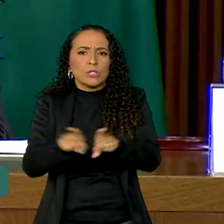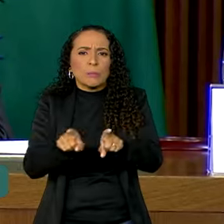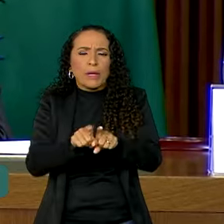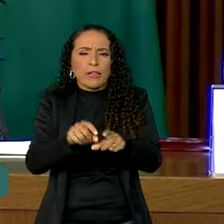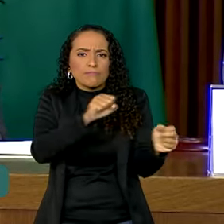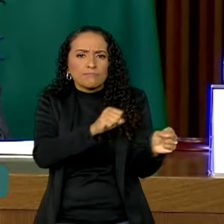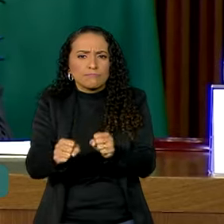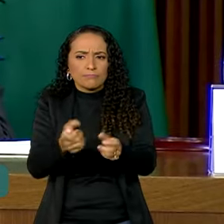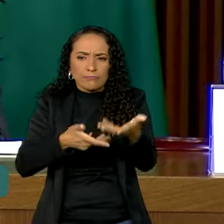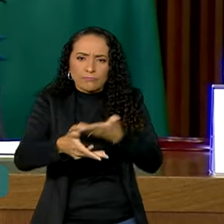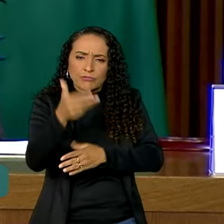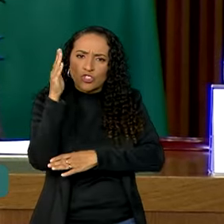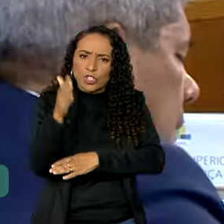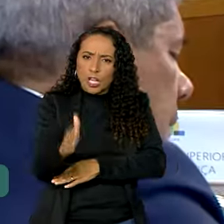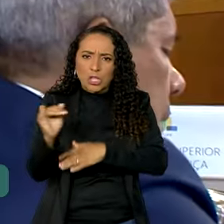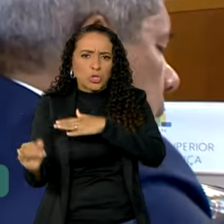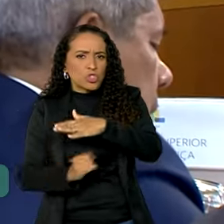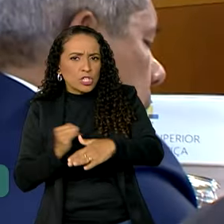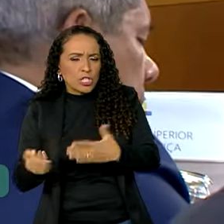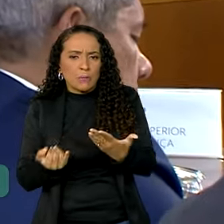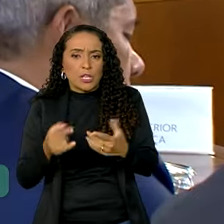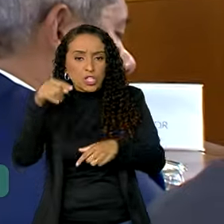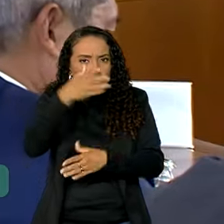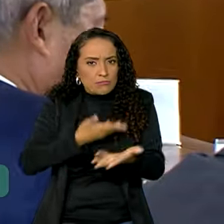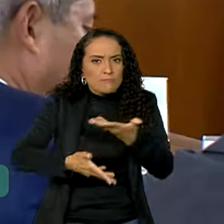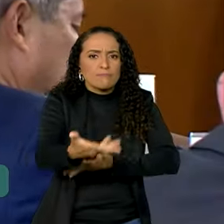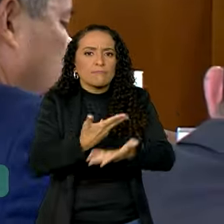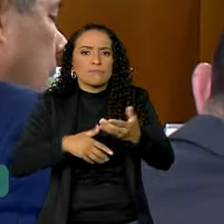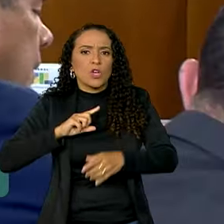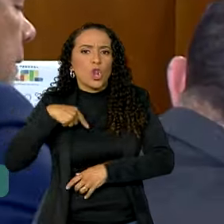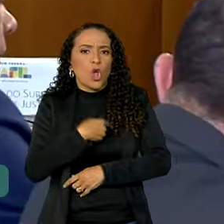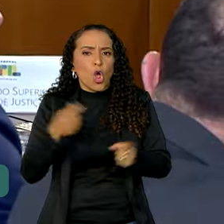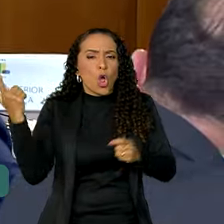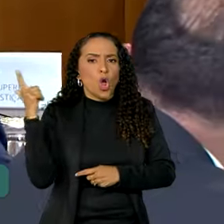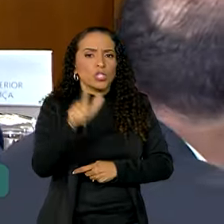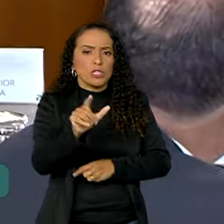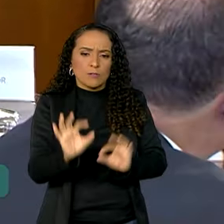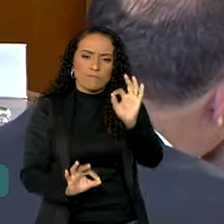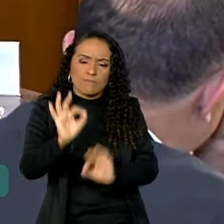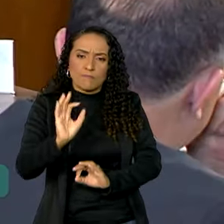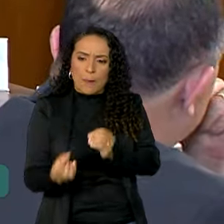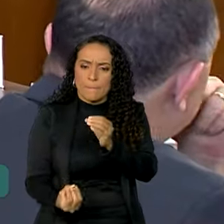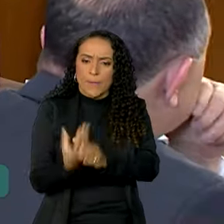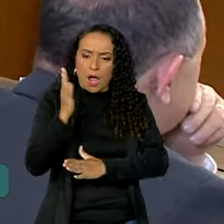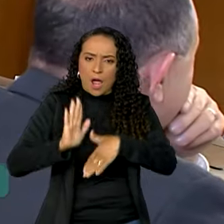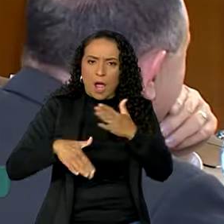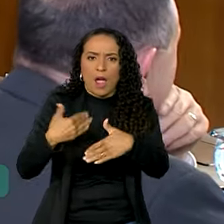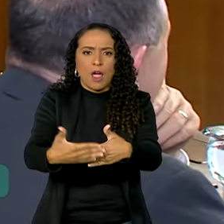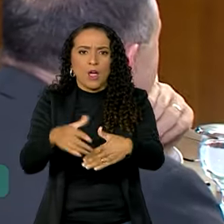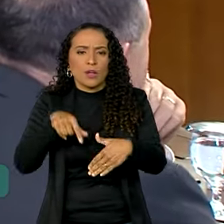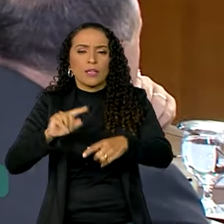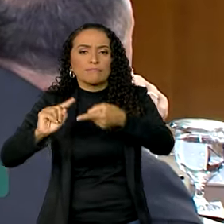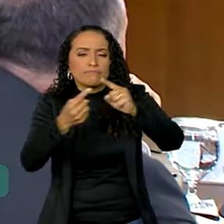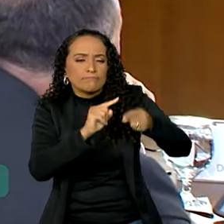estão envolvidos direto ou indiretamente nisso e que a gente possa construir um processo, sabe, que